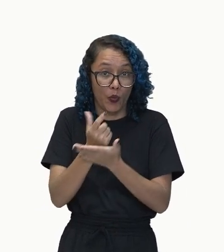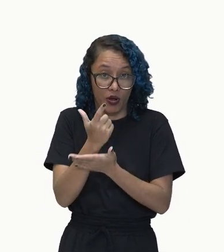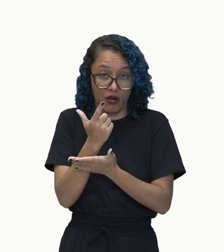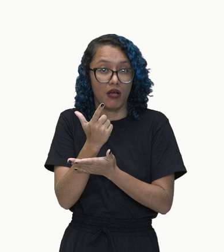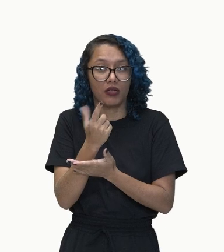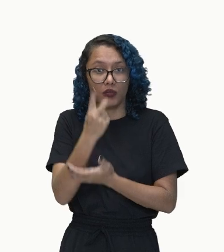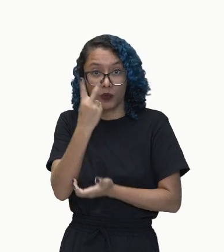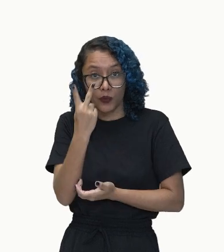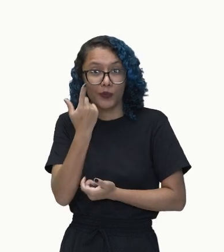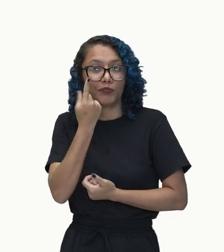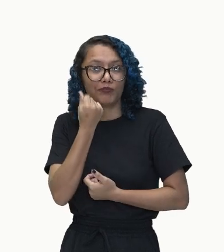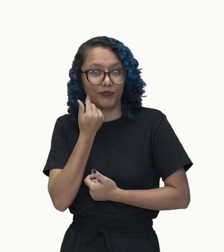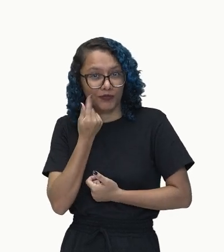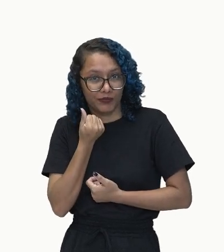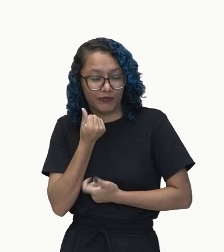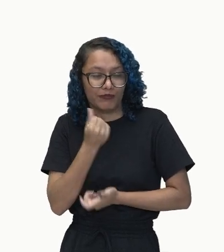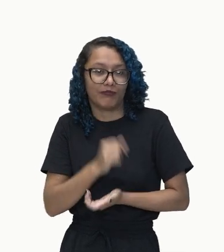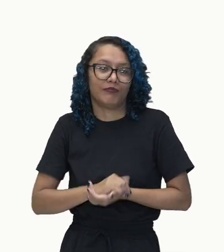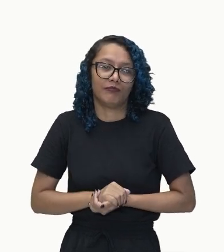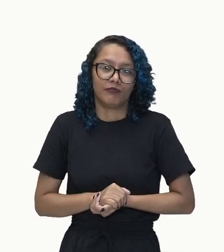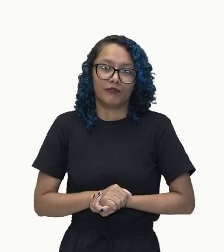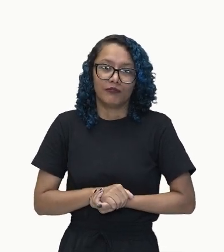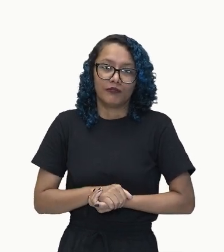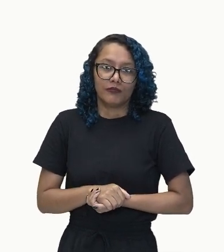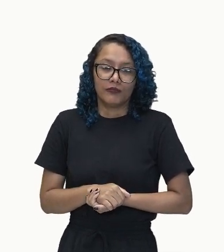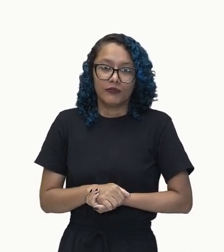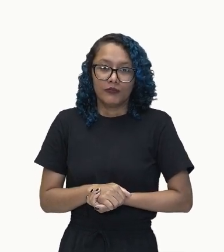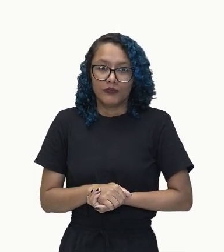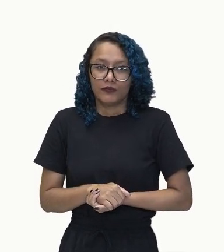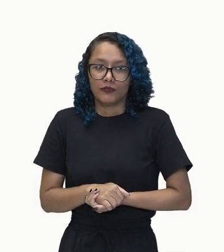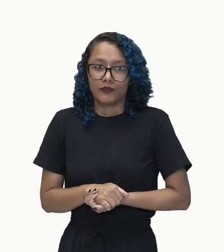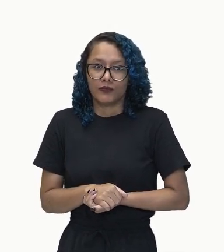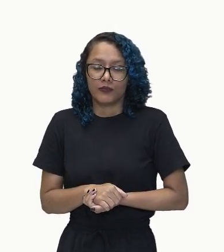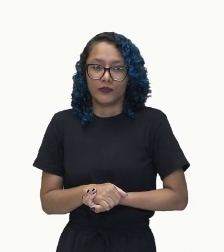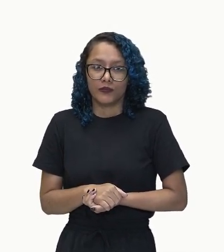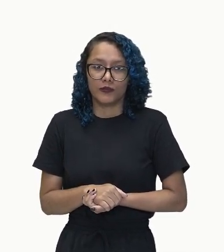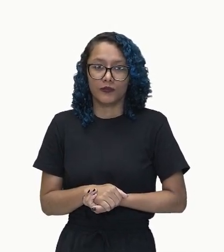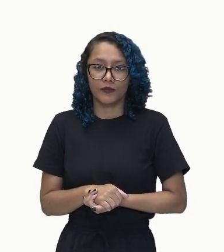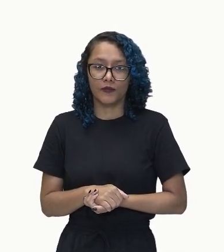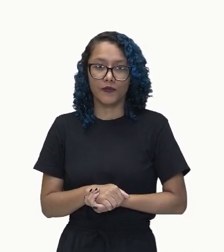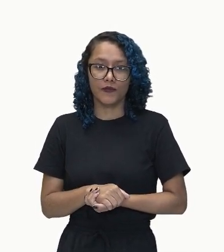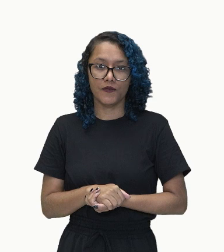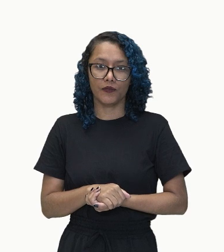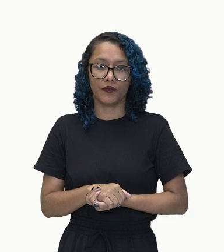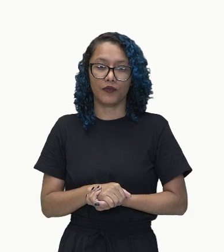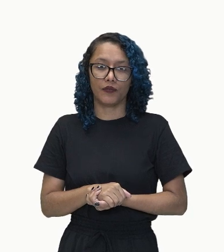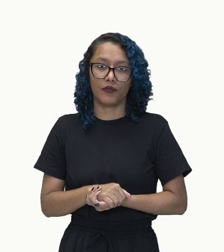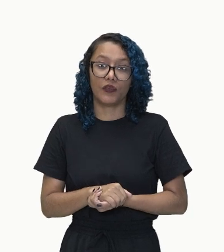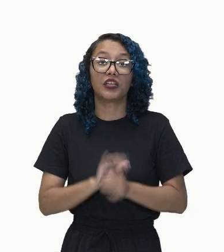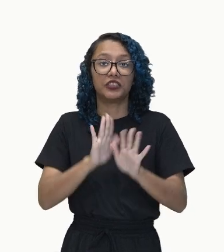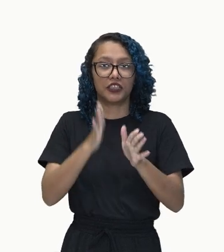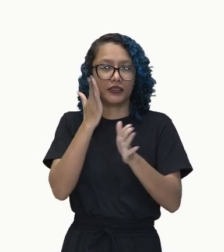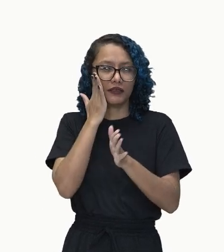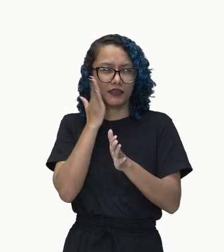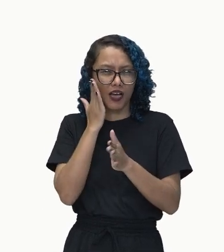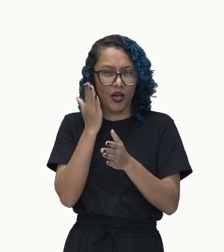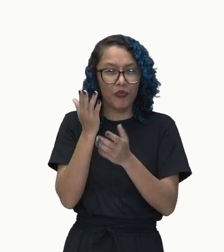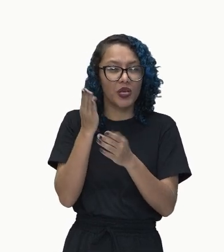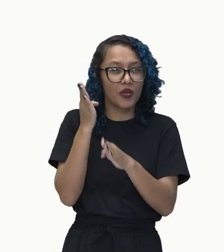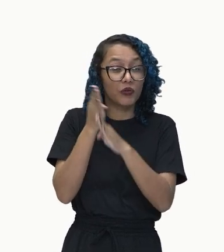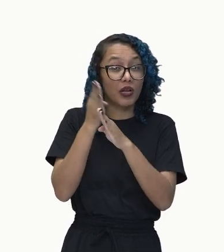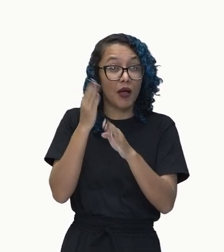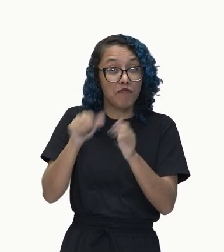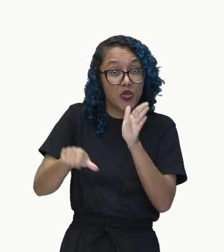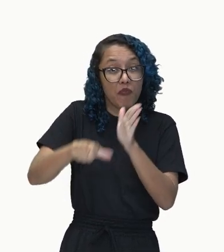Ok? Então, já sabemos. Já sabemos. Identificar o verbo. Primeiro, nós vamos